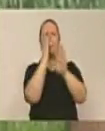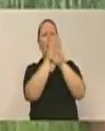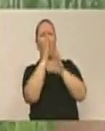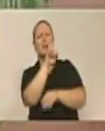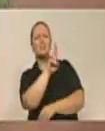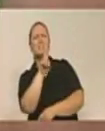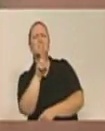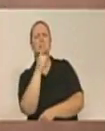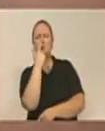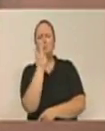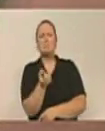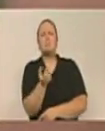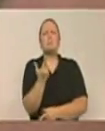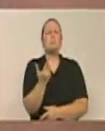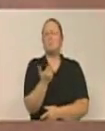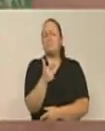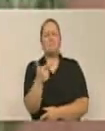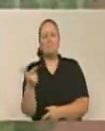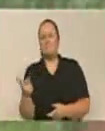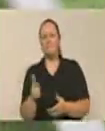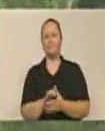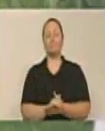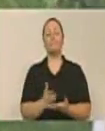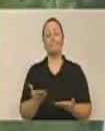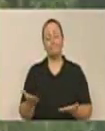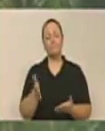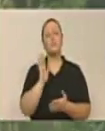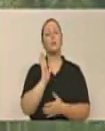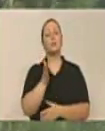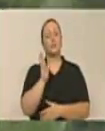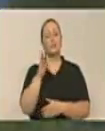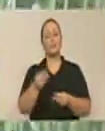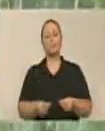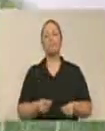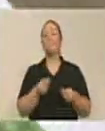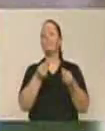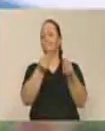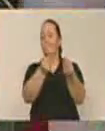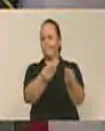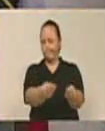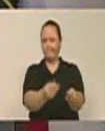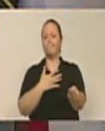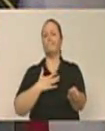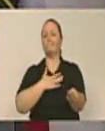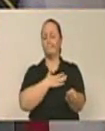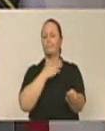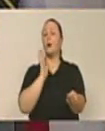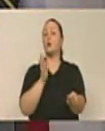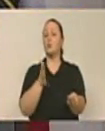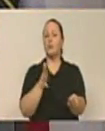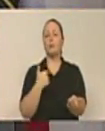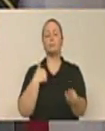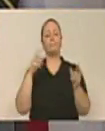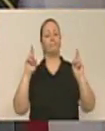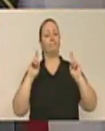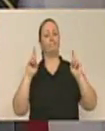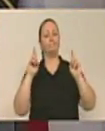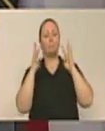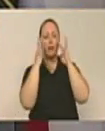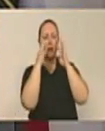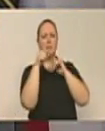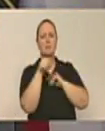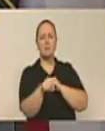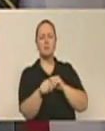o nome das ruas. Enfim, encaminhei todas essas situações ao conhecimento do poder público e espero que deem atenção para toda essa